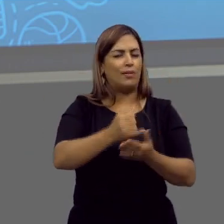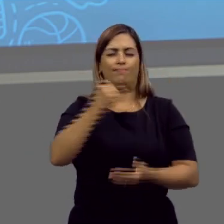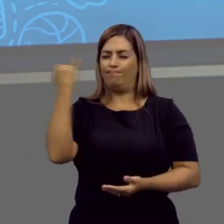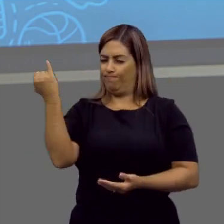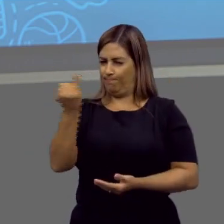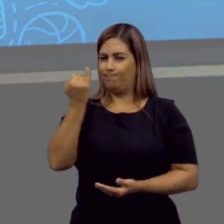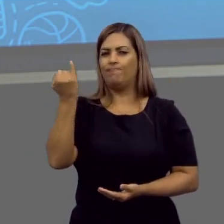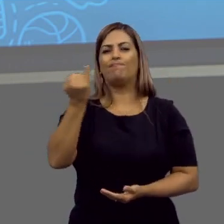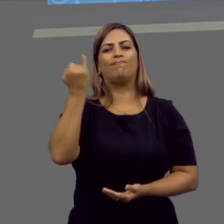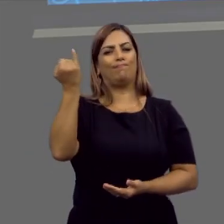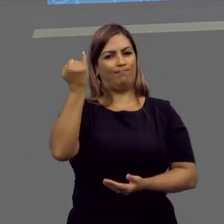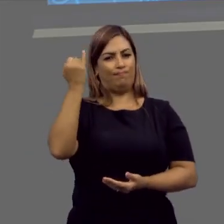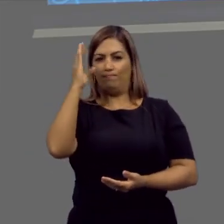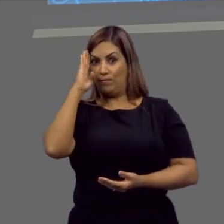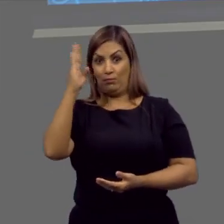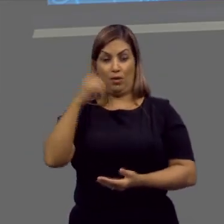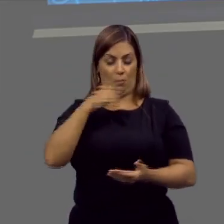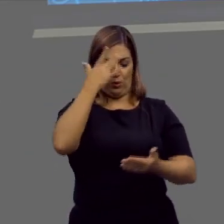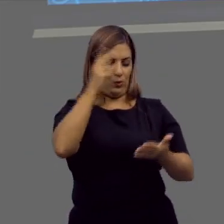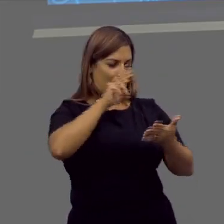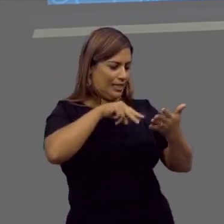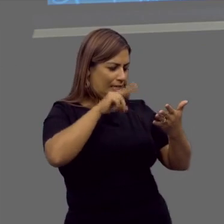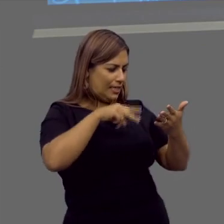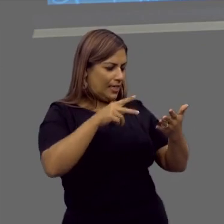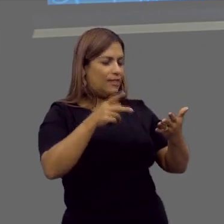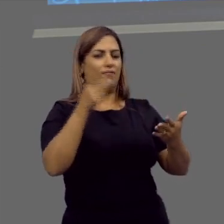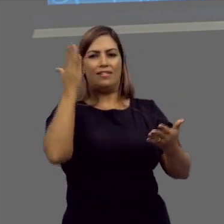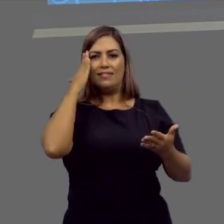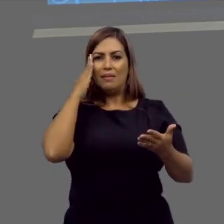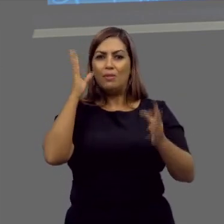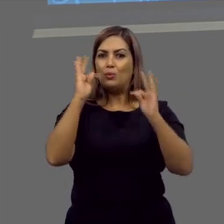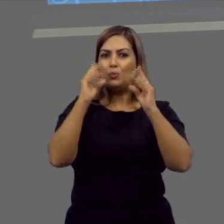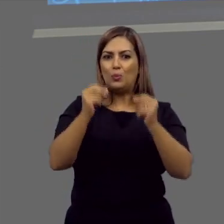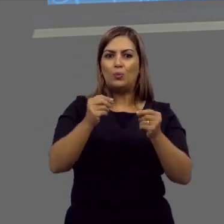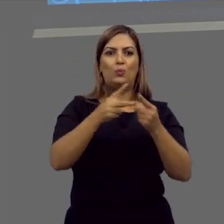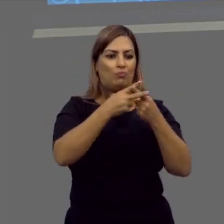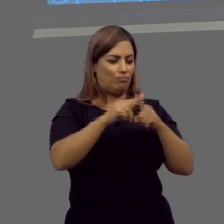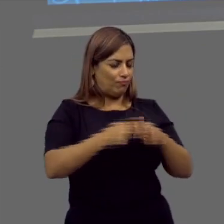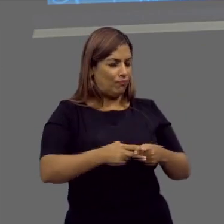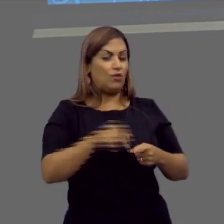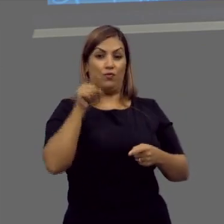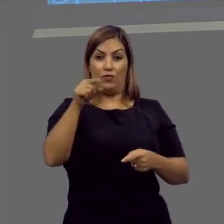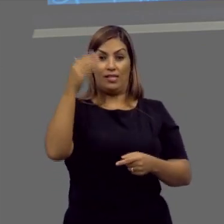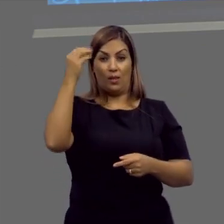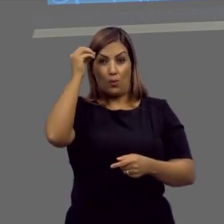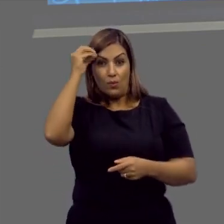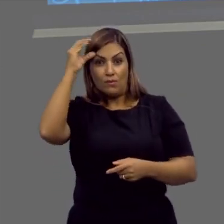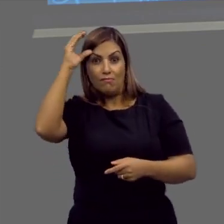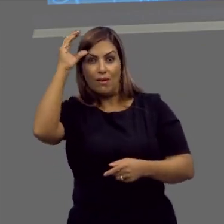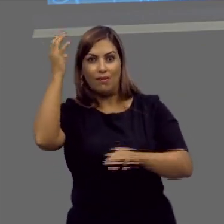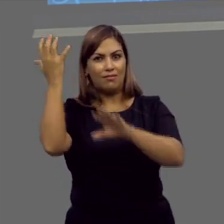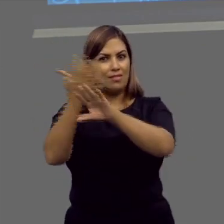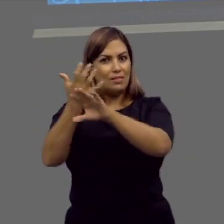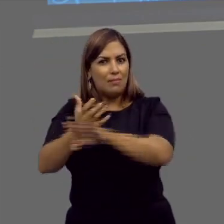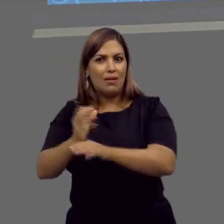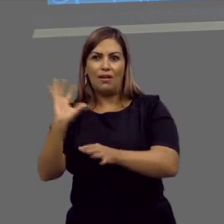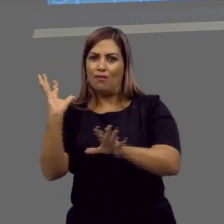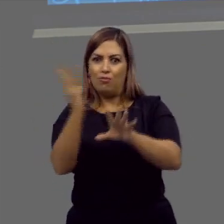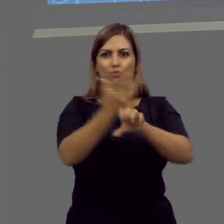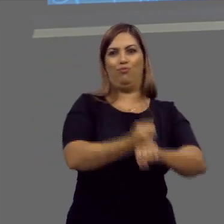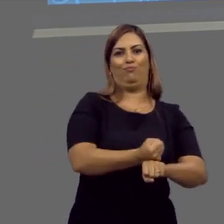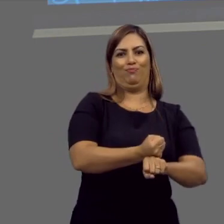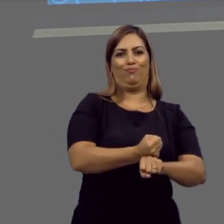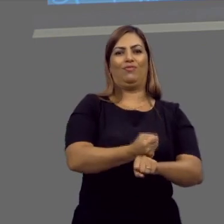Isso é muito importante. O seu corretor vai ter apropriação de tudo que ele precisa saber. Que você tem conhecimento interdisciplinar,